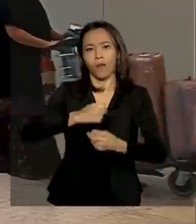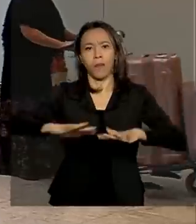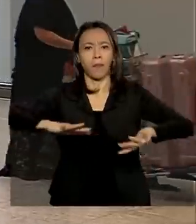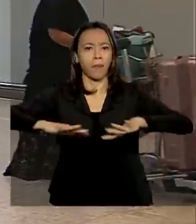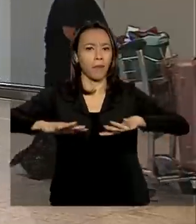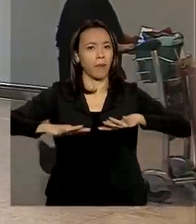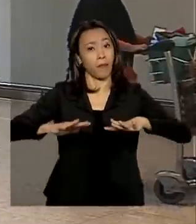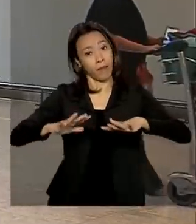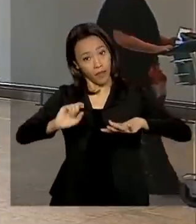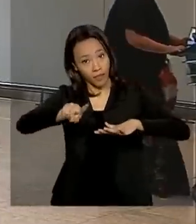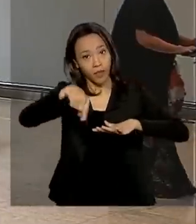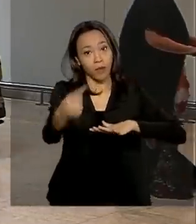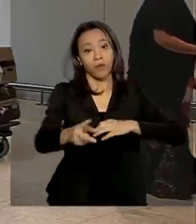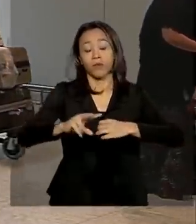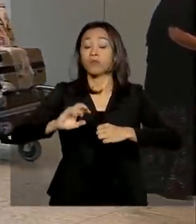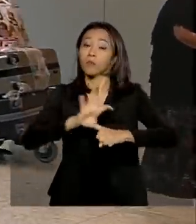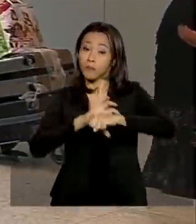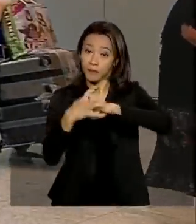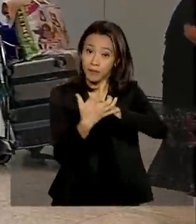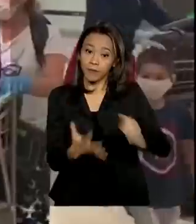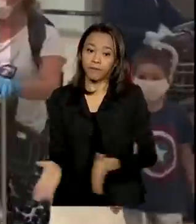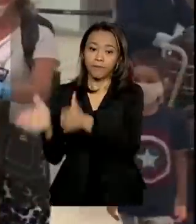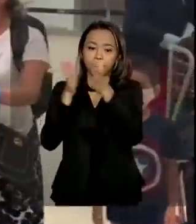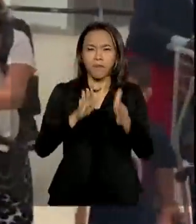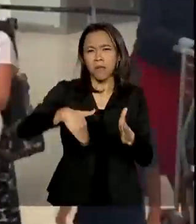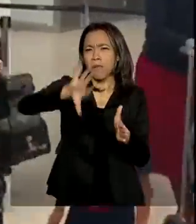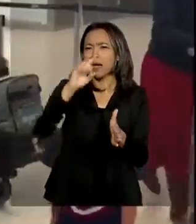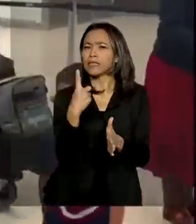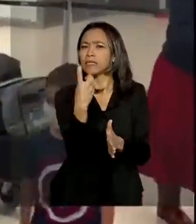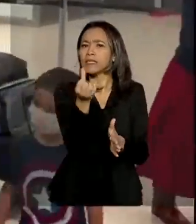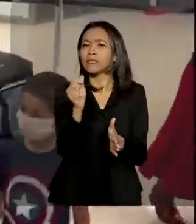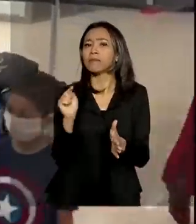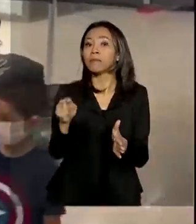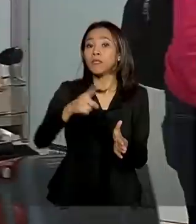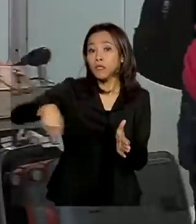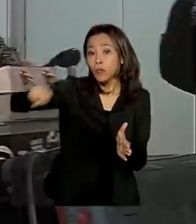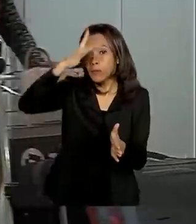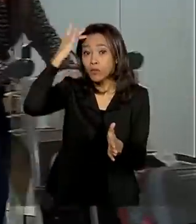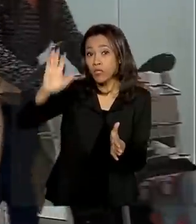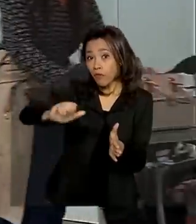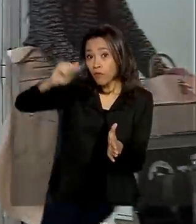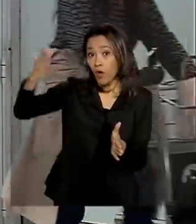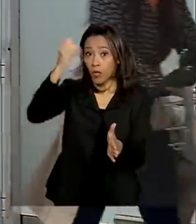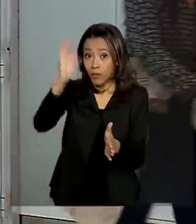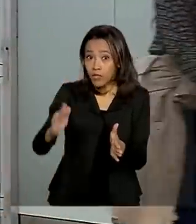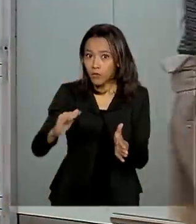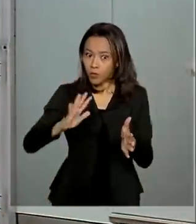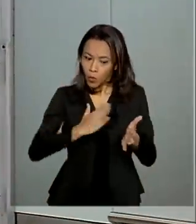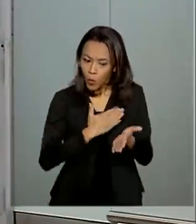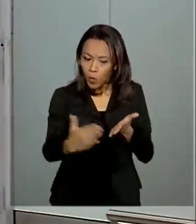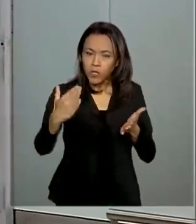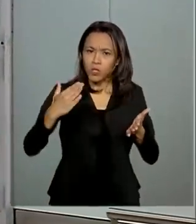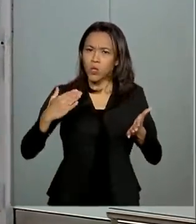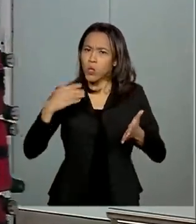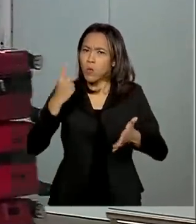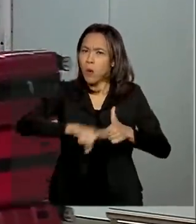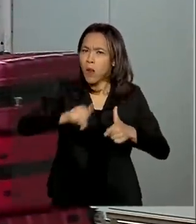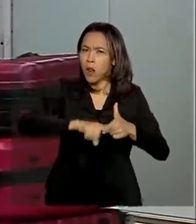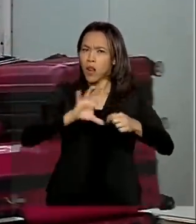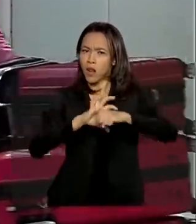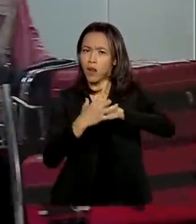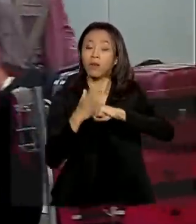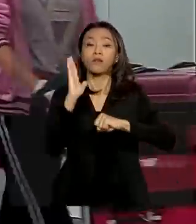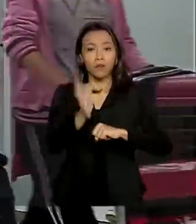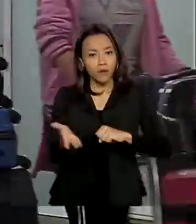E veja também mais de 16 mil brasileiros que estavam no exterior quando começou a crise do coronavírus, já conseguiram